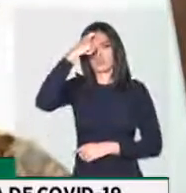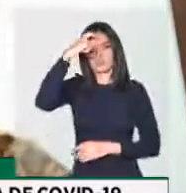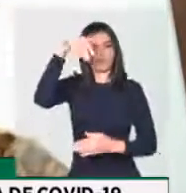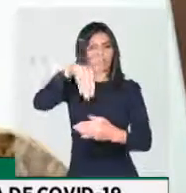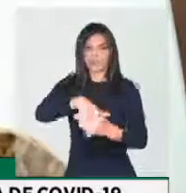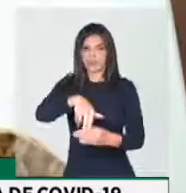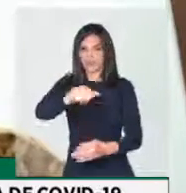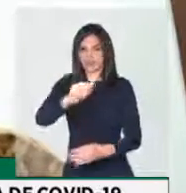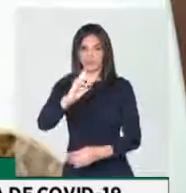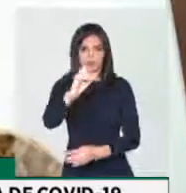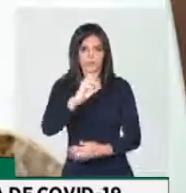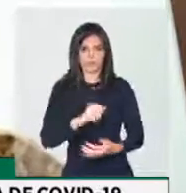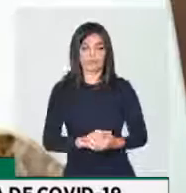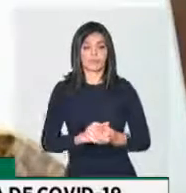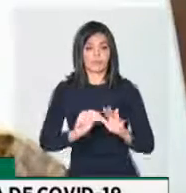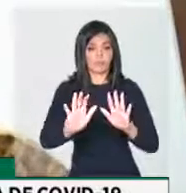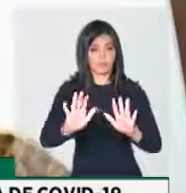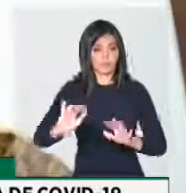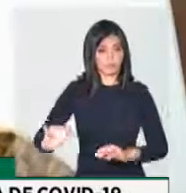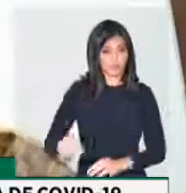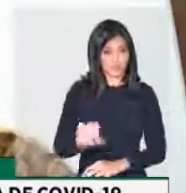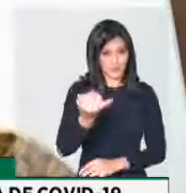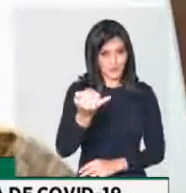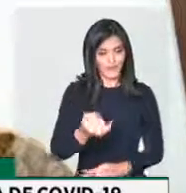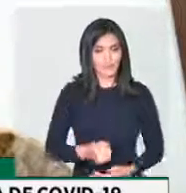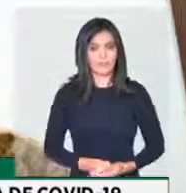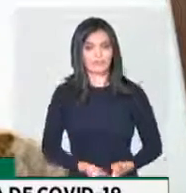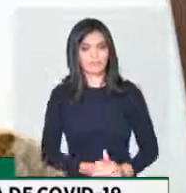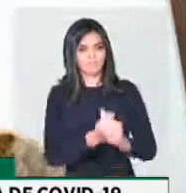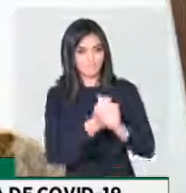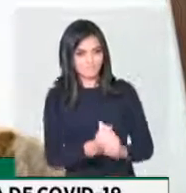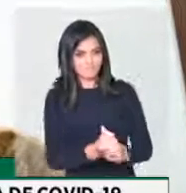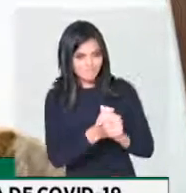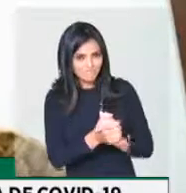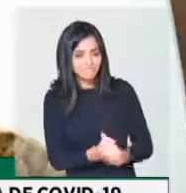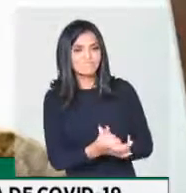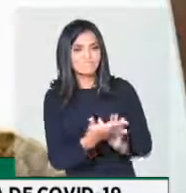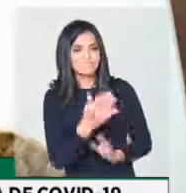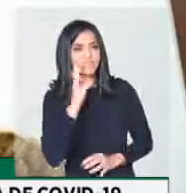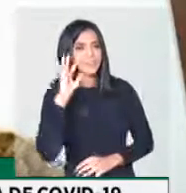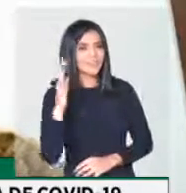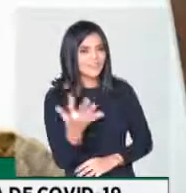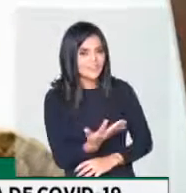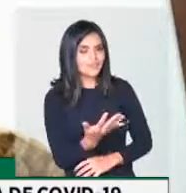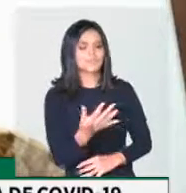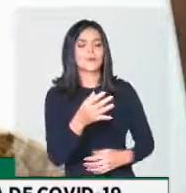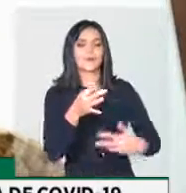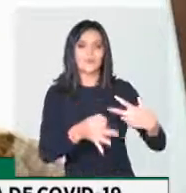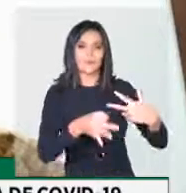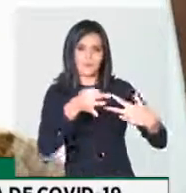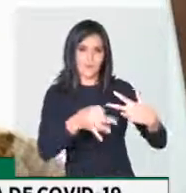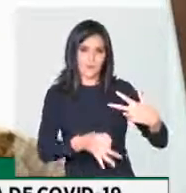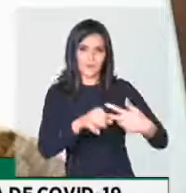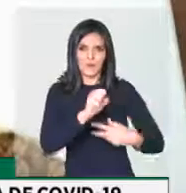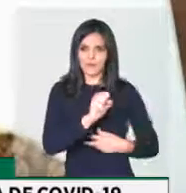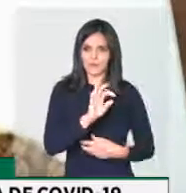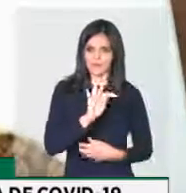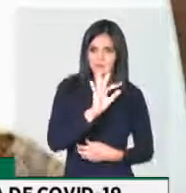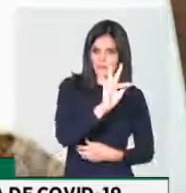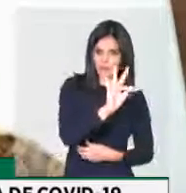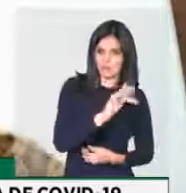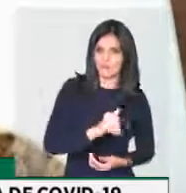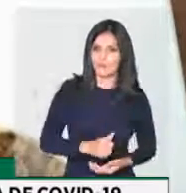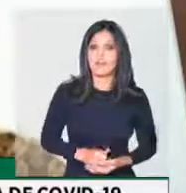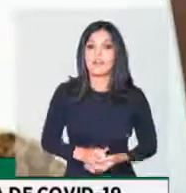voto não. Porém, presidente, eu quero aproveitar para saudar a decisão do Supremo Tribunal Federal, que